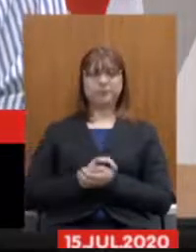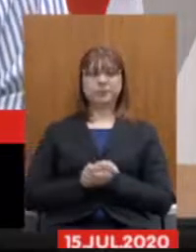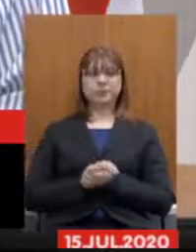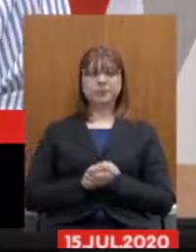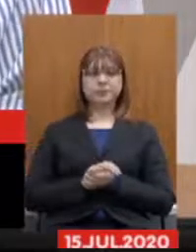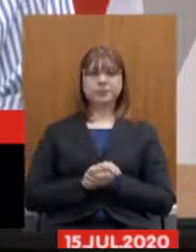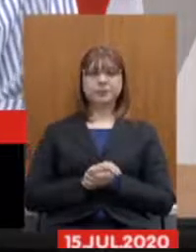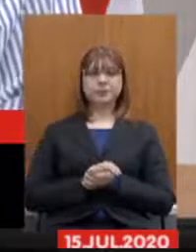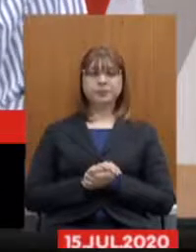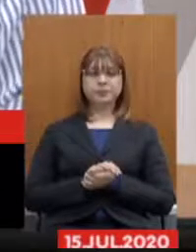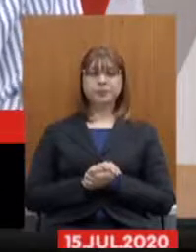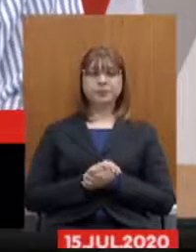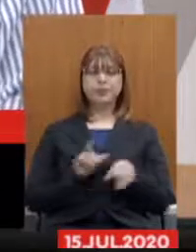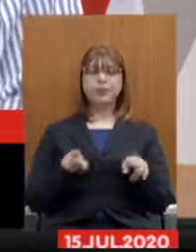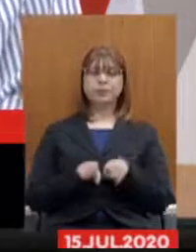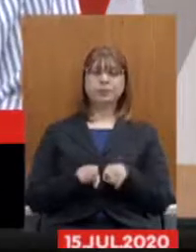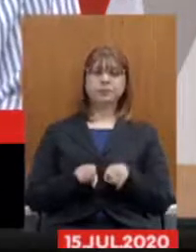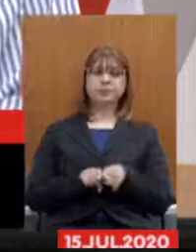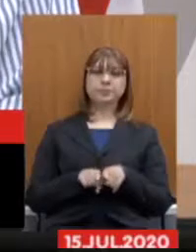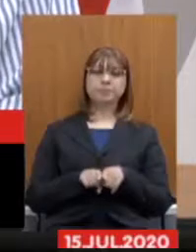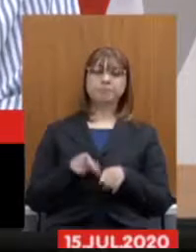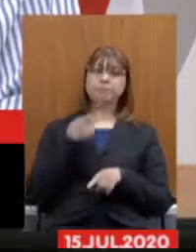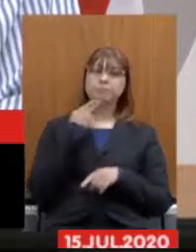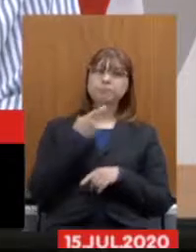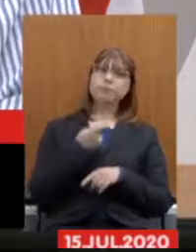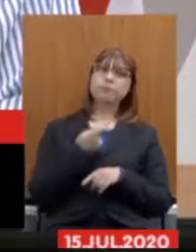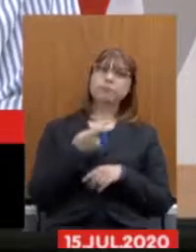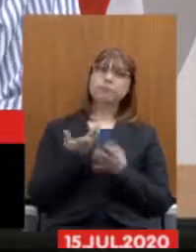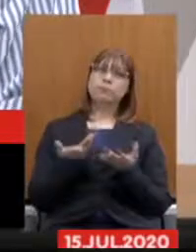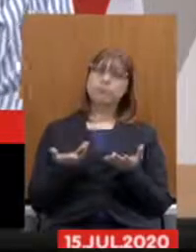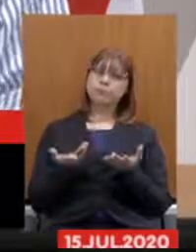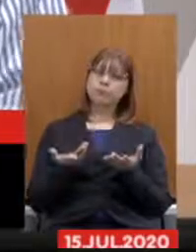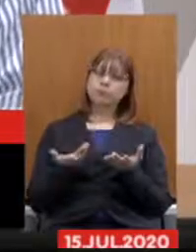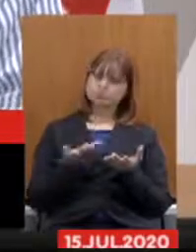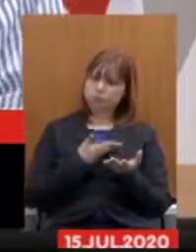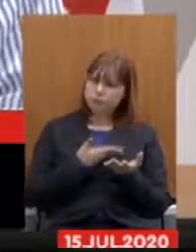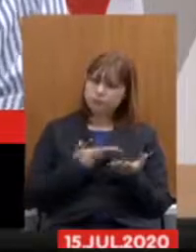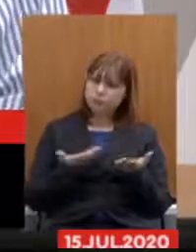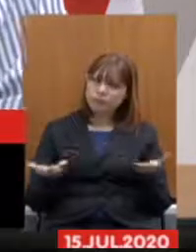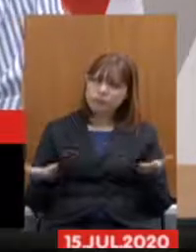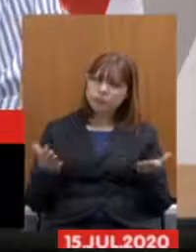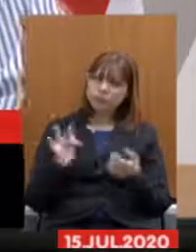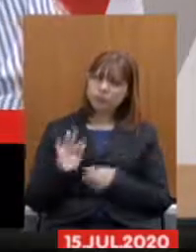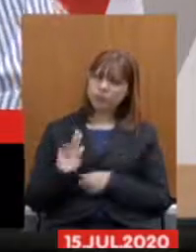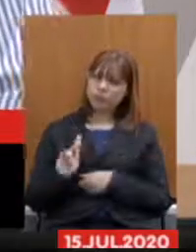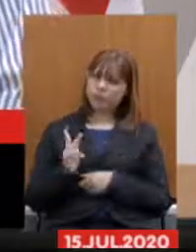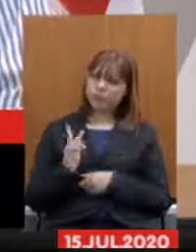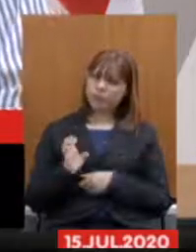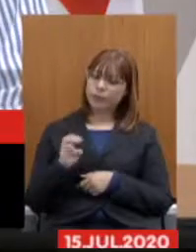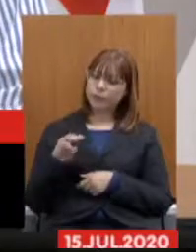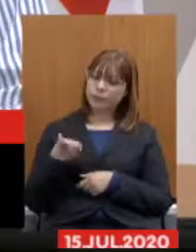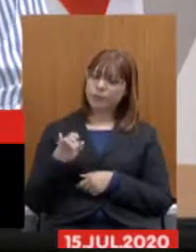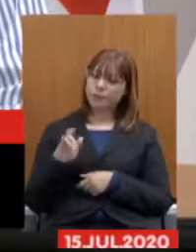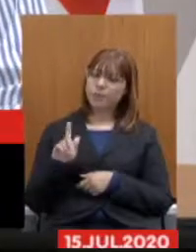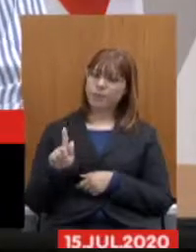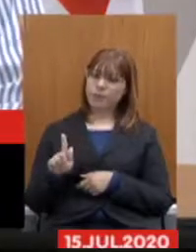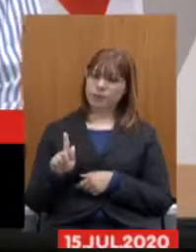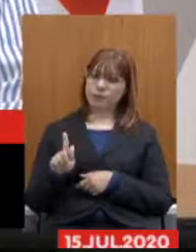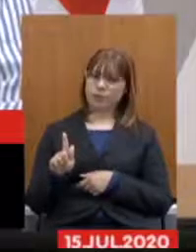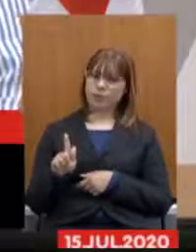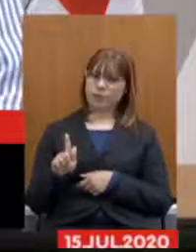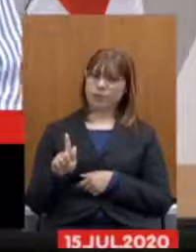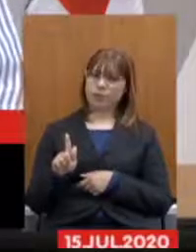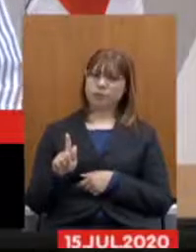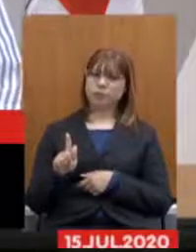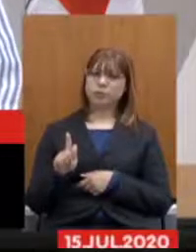estamos também falando dos nossos companheiros da rede FEMIG que